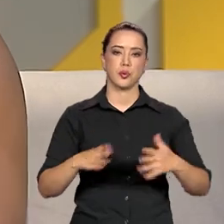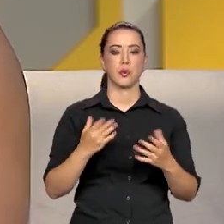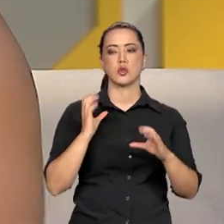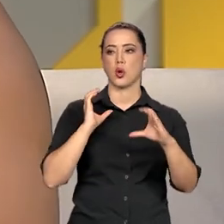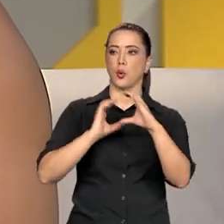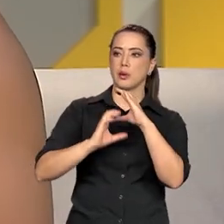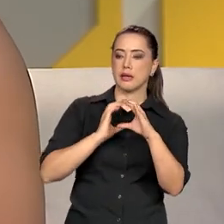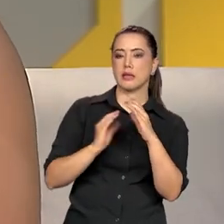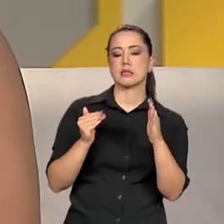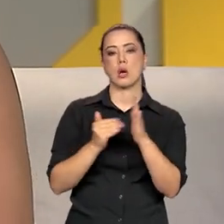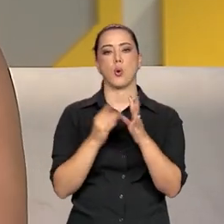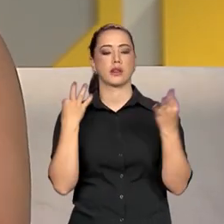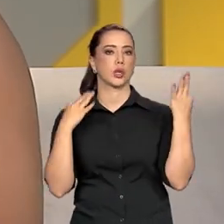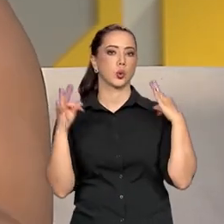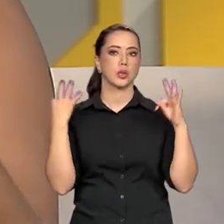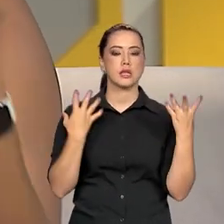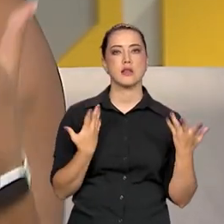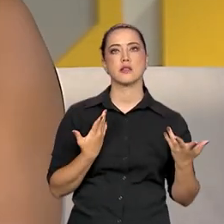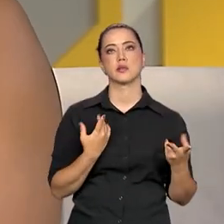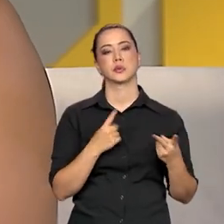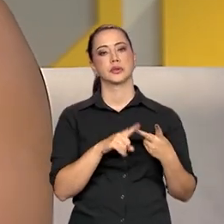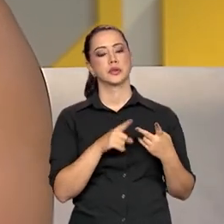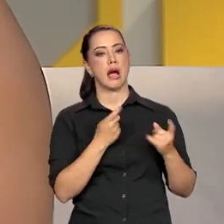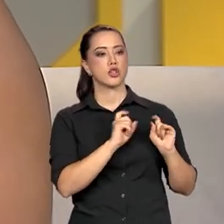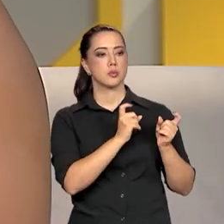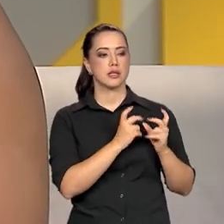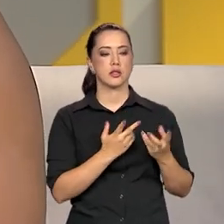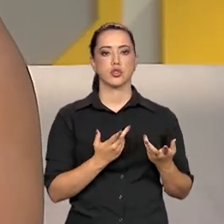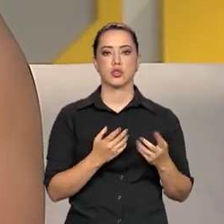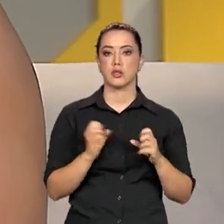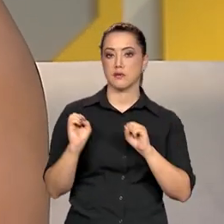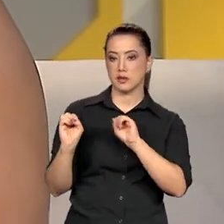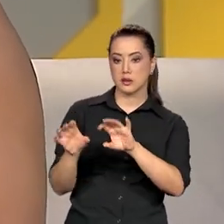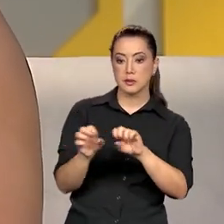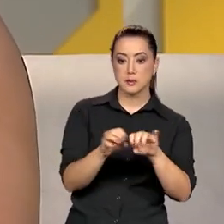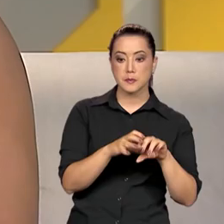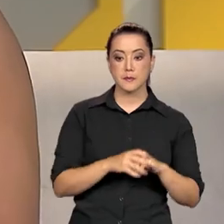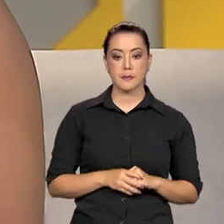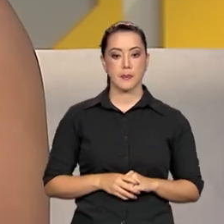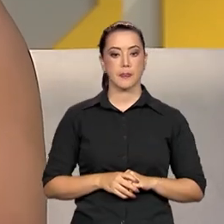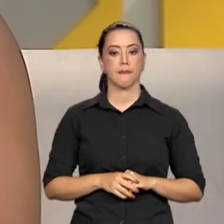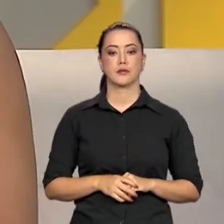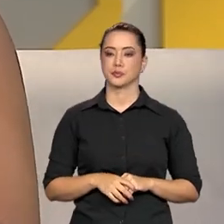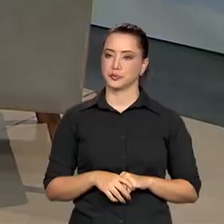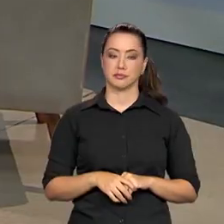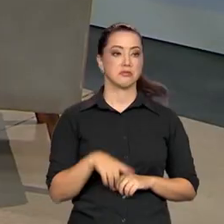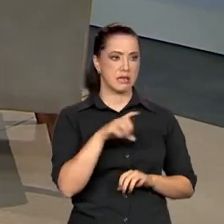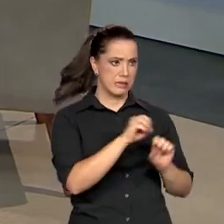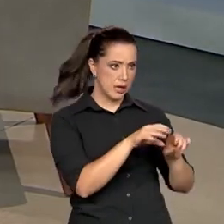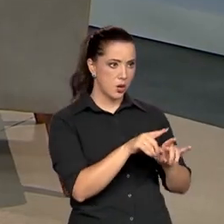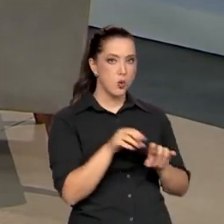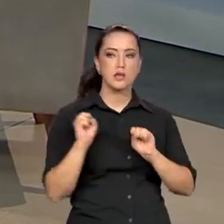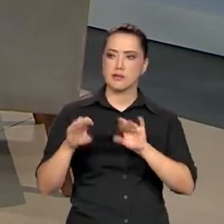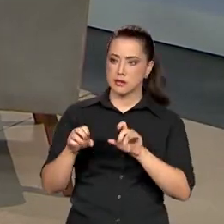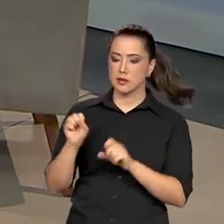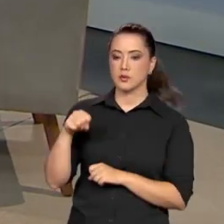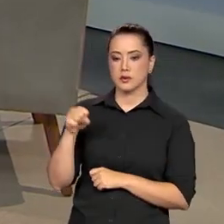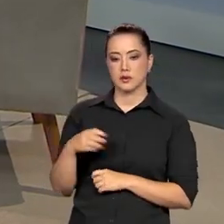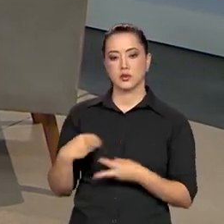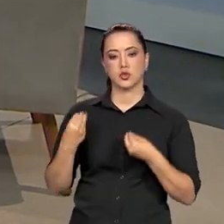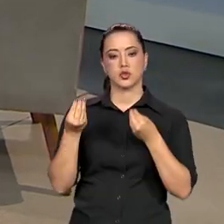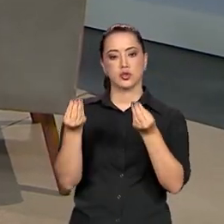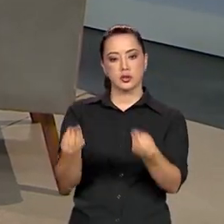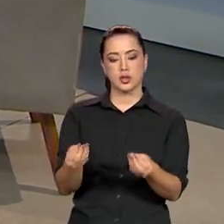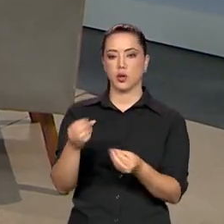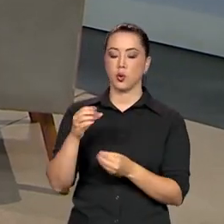comunicação até turismo, como entregamos, administrativo... Educação, que vocês não vão entregar também? Educação, educação. A gente entregou, na verdade,